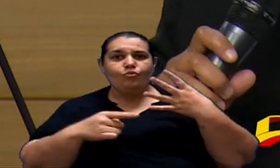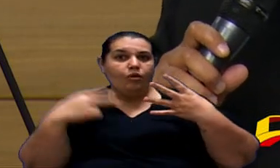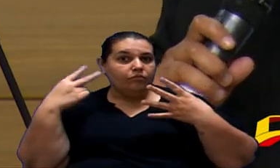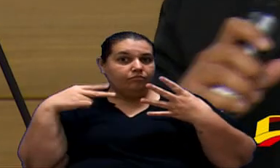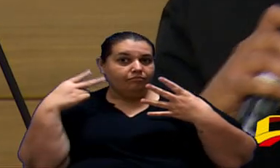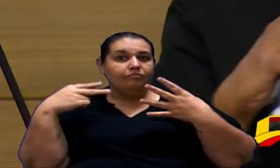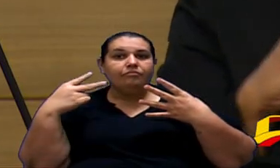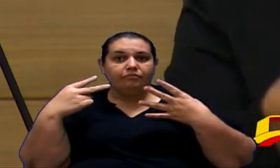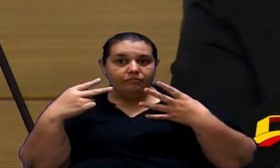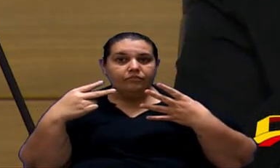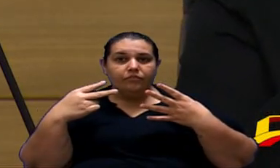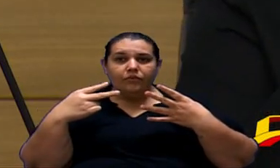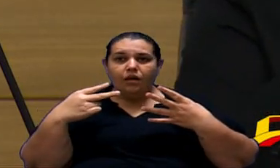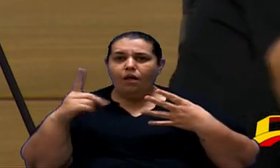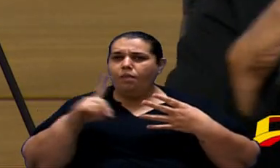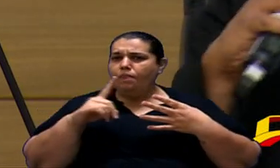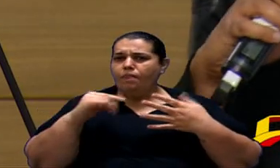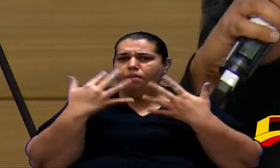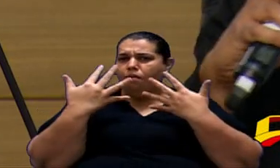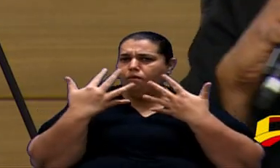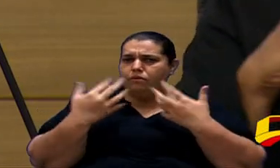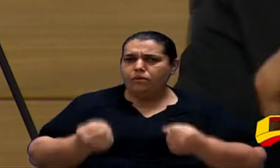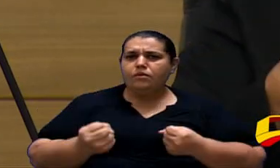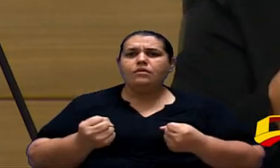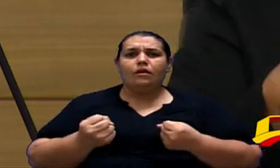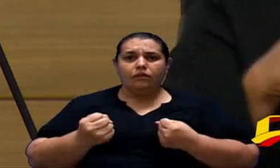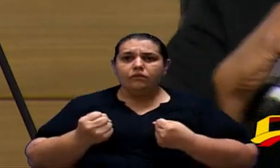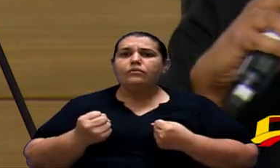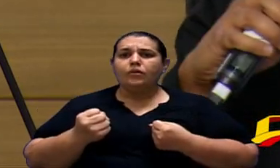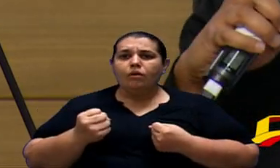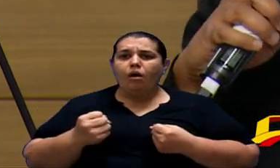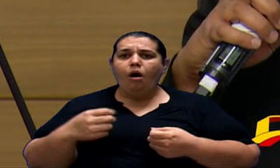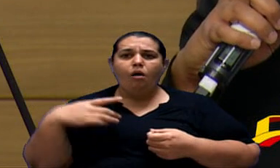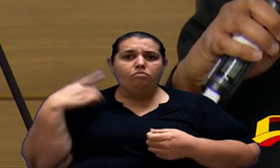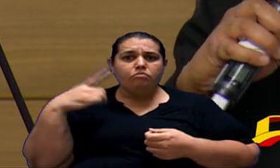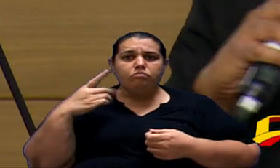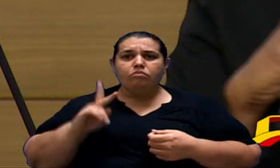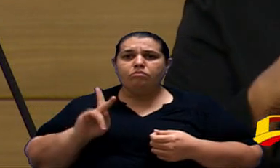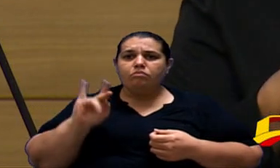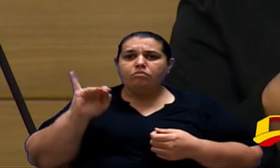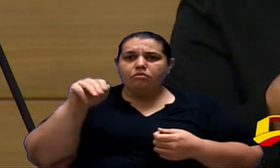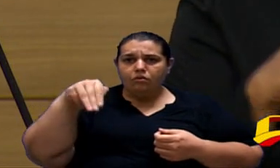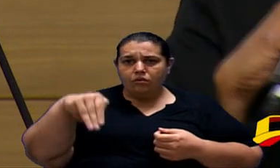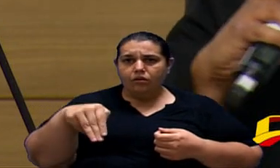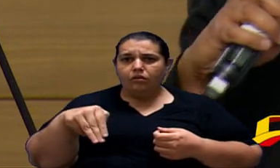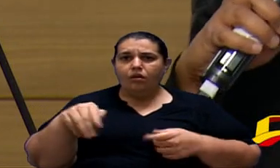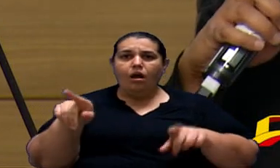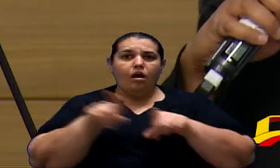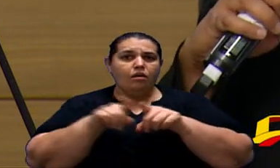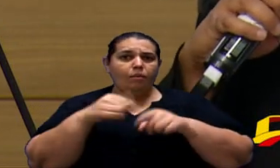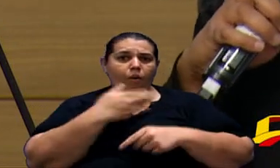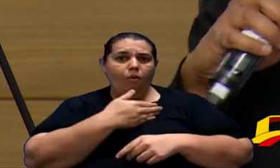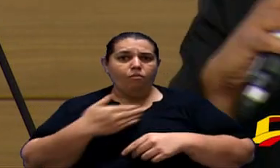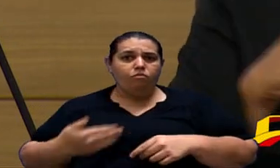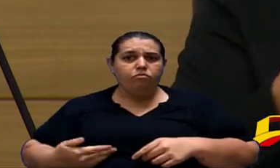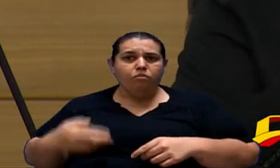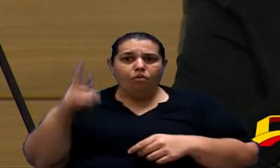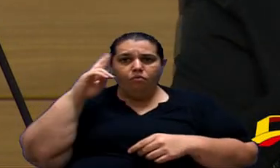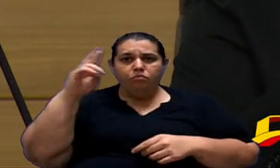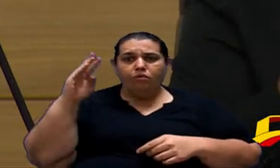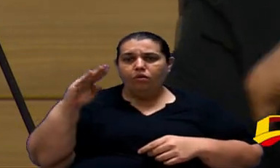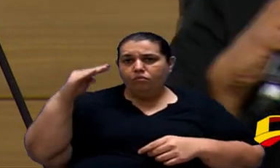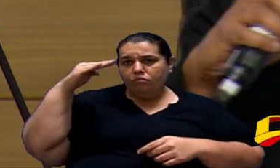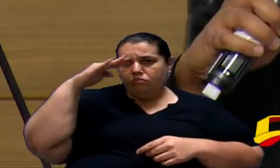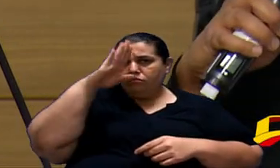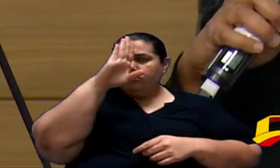fazer uma moção de repúdio ao Kim para ele próprio deputado e para o presidente da câmara dos deputados